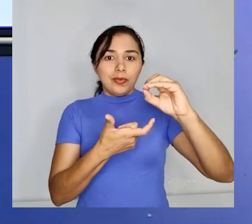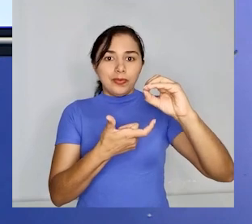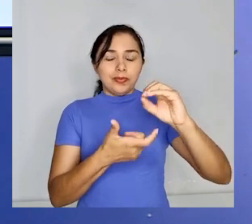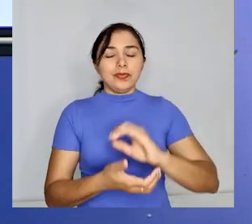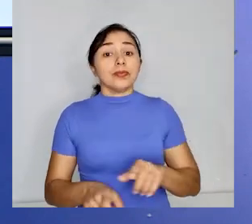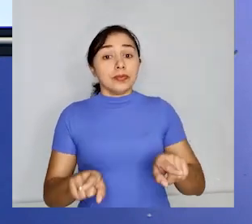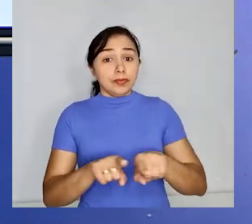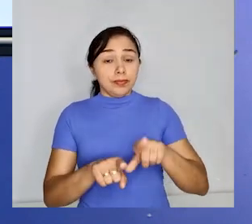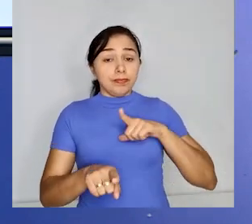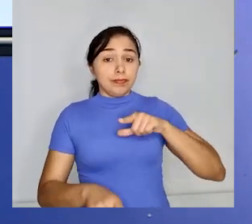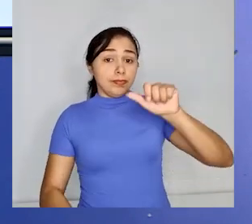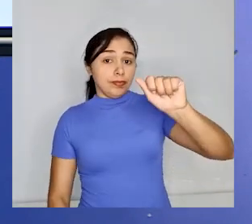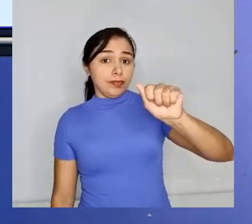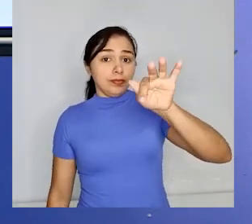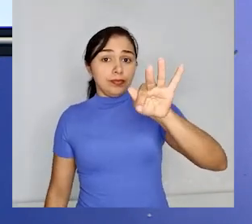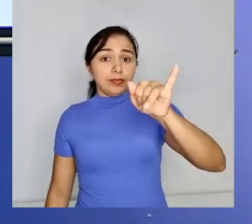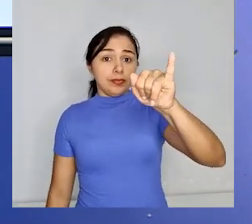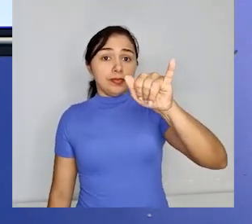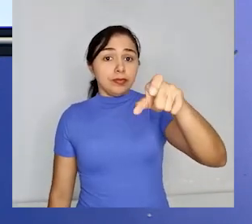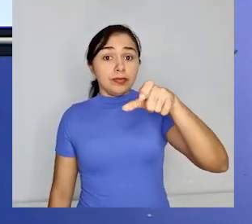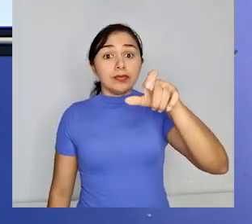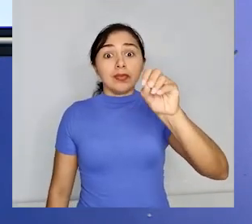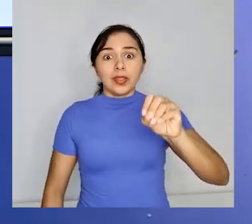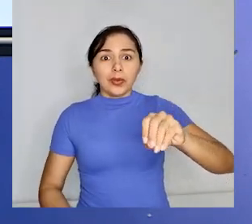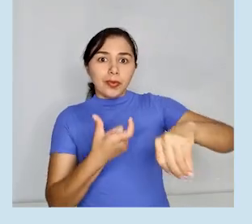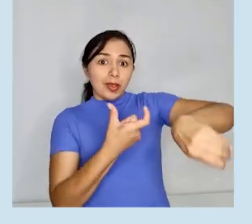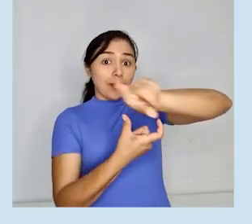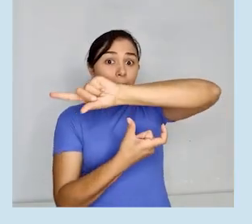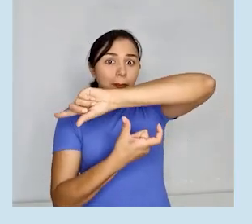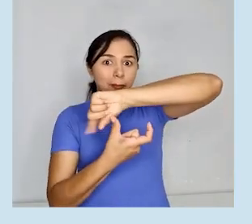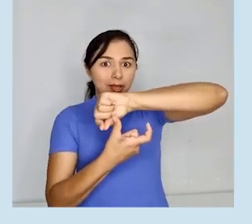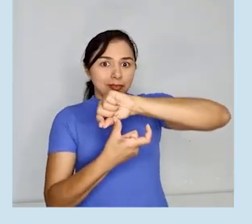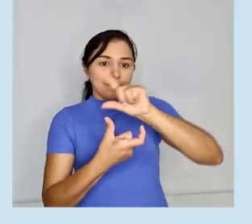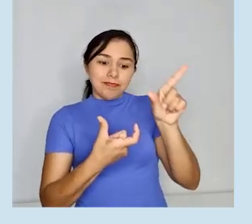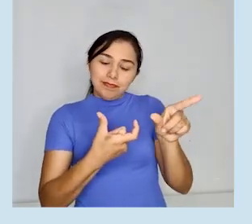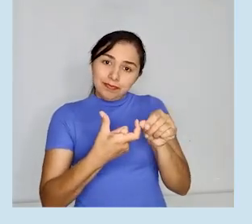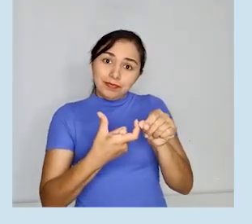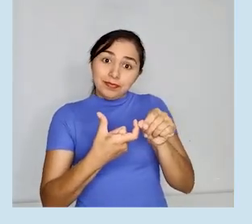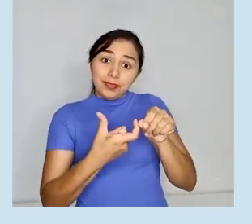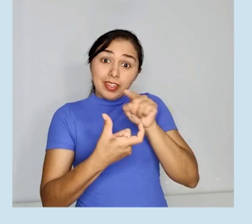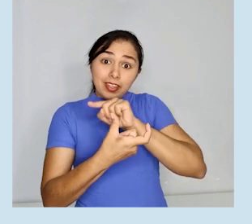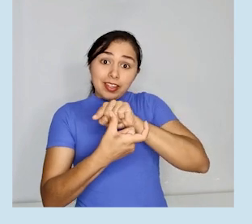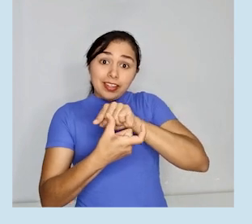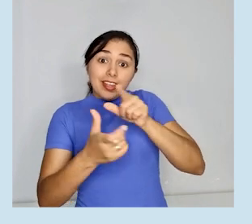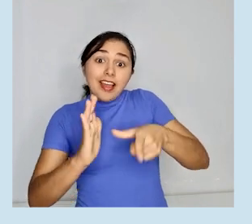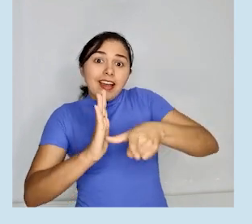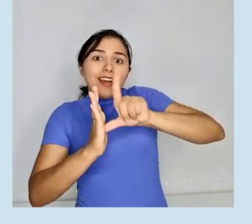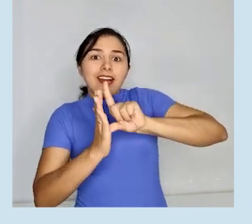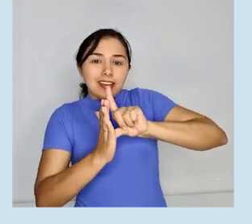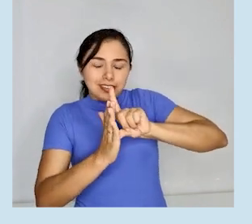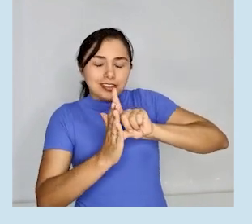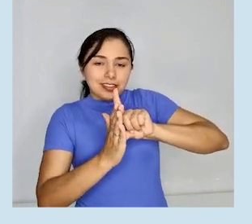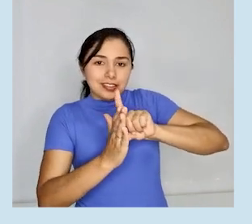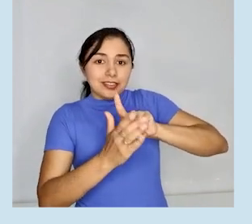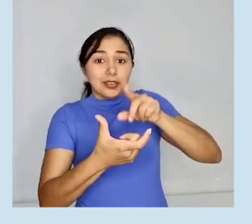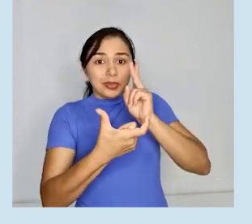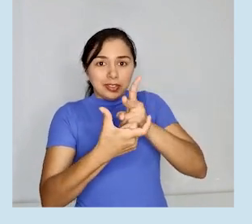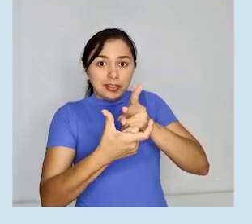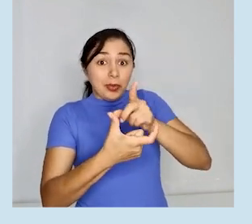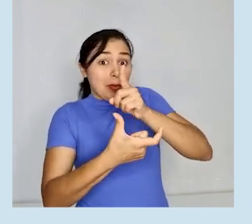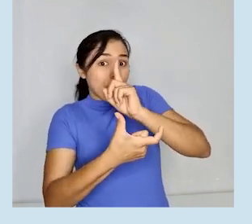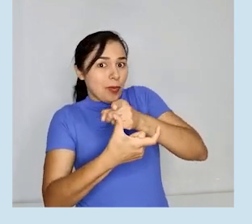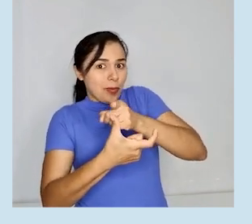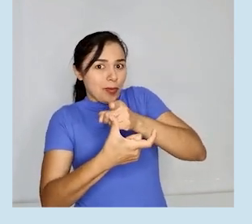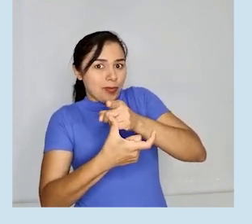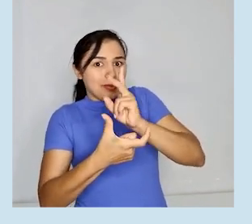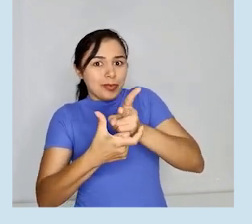Os afixos são morfemas que se colocam antes ou depois do radical, alterando sua significação